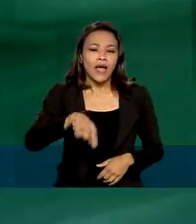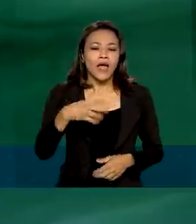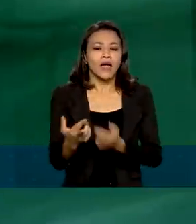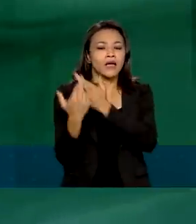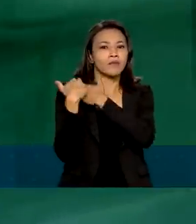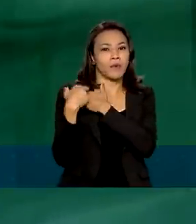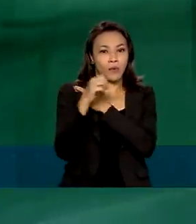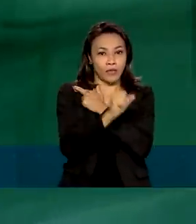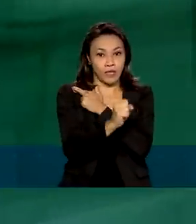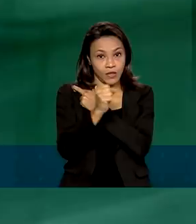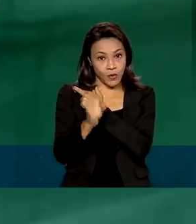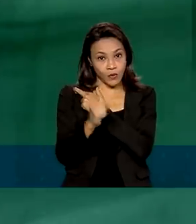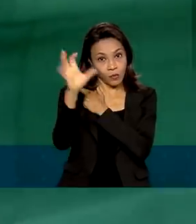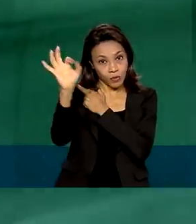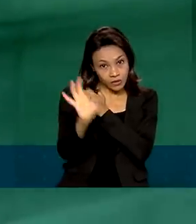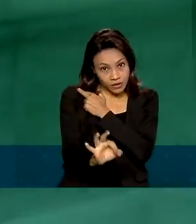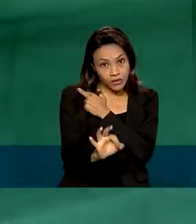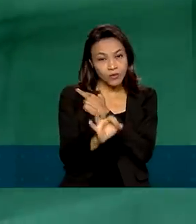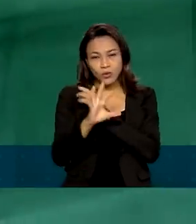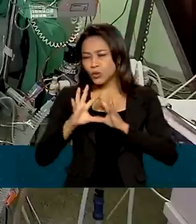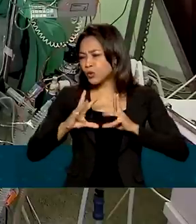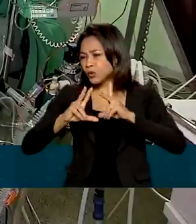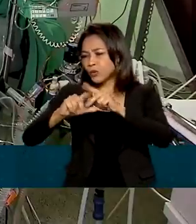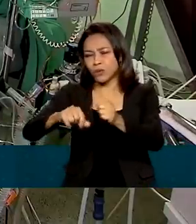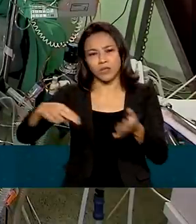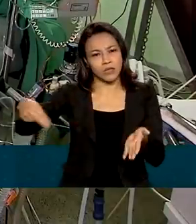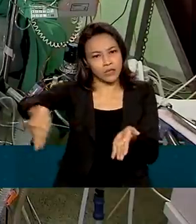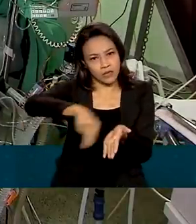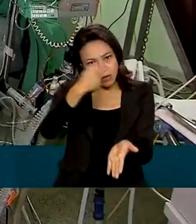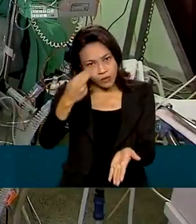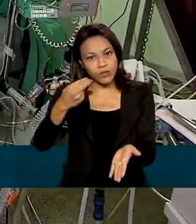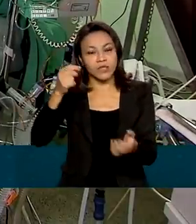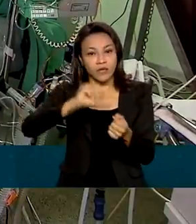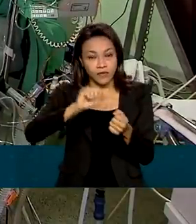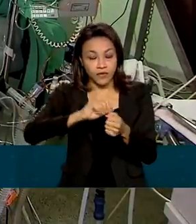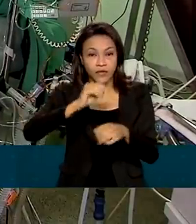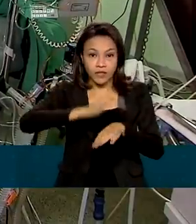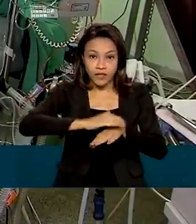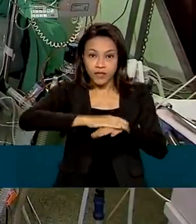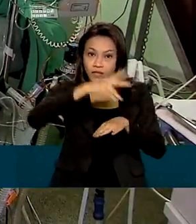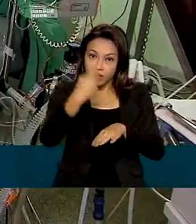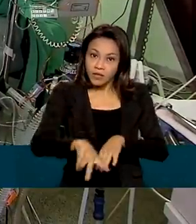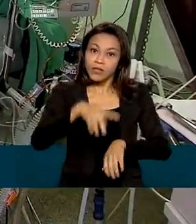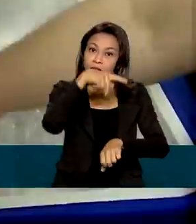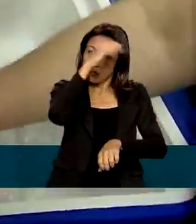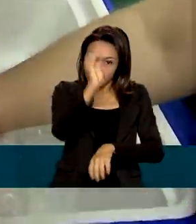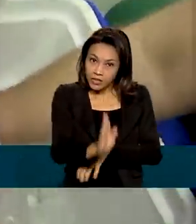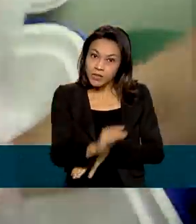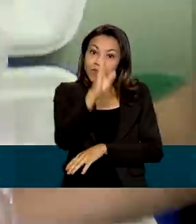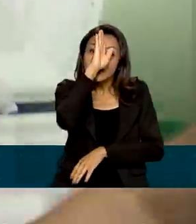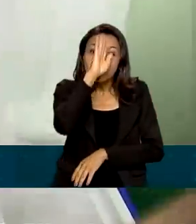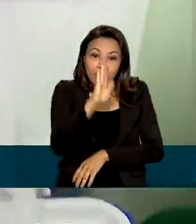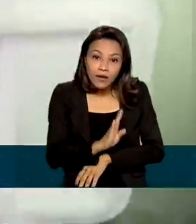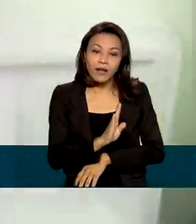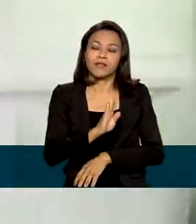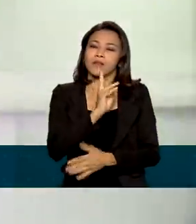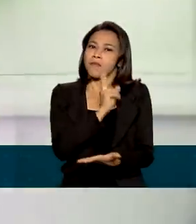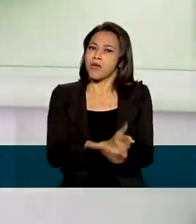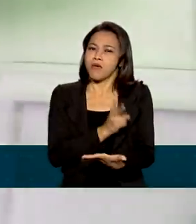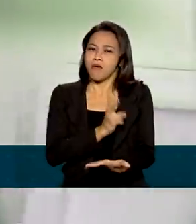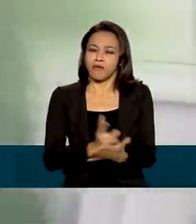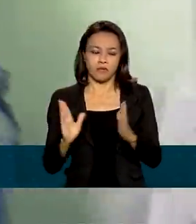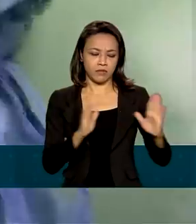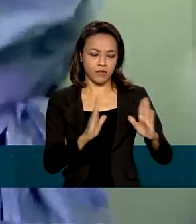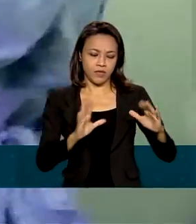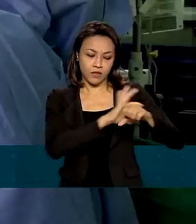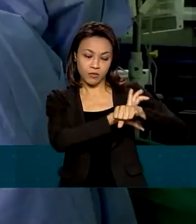% de todas as cirurgias do tipo realizadas no país de forma gratuita. Mesmo com a pandemia,